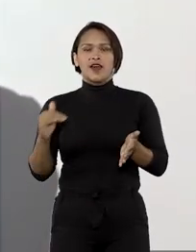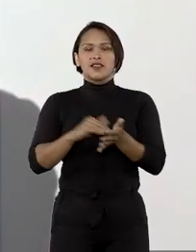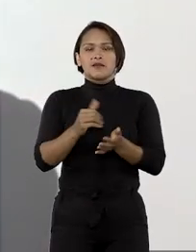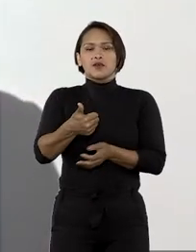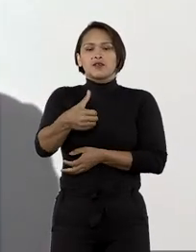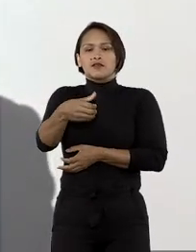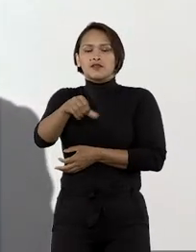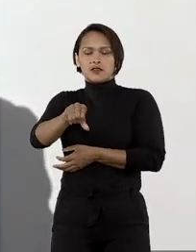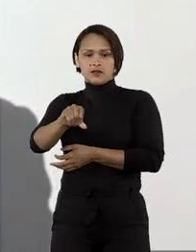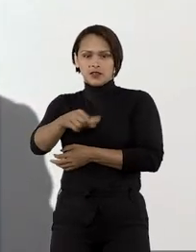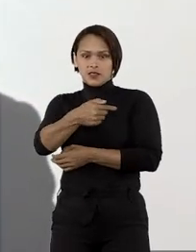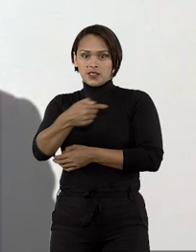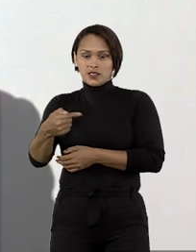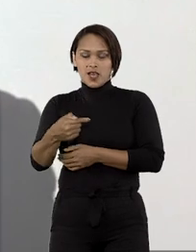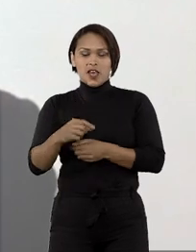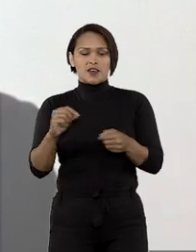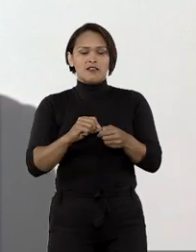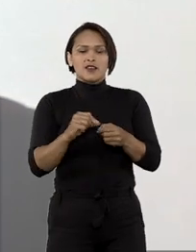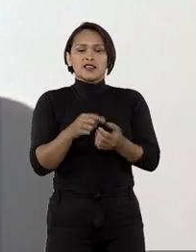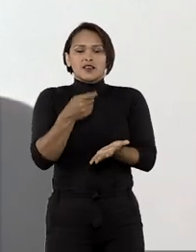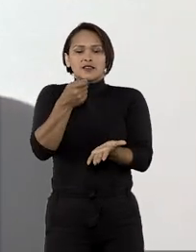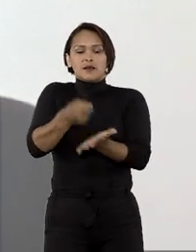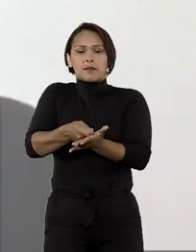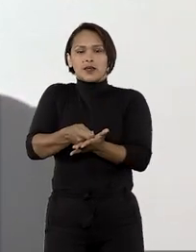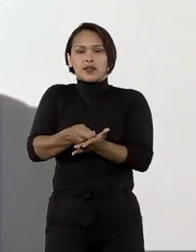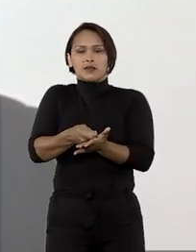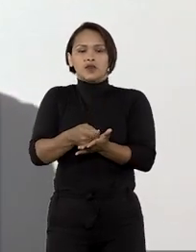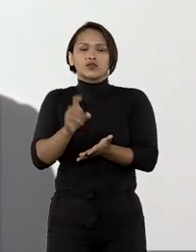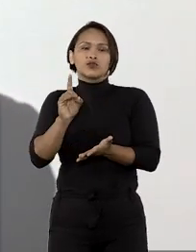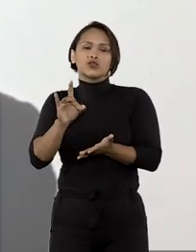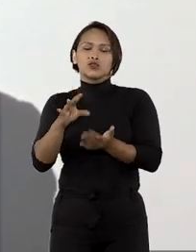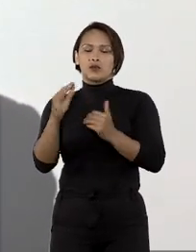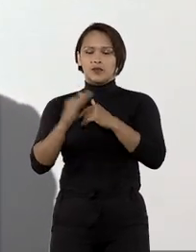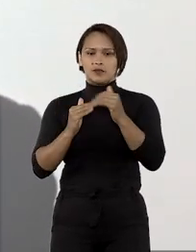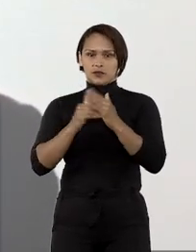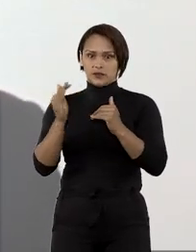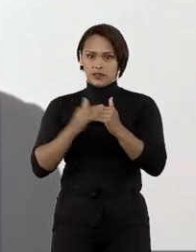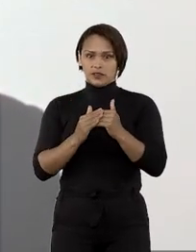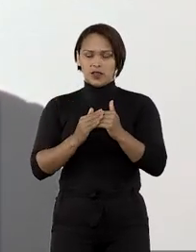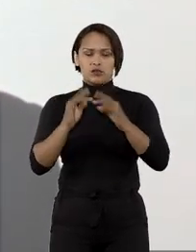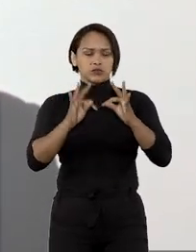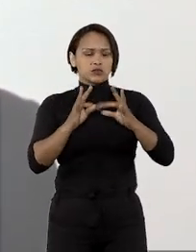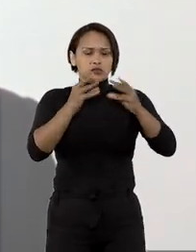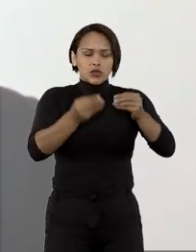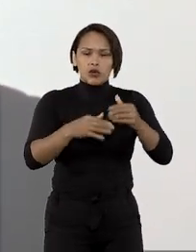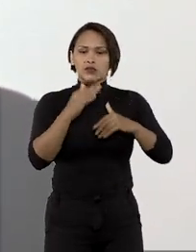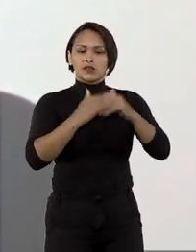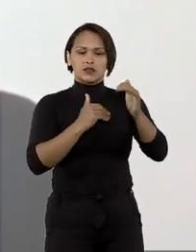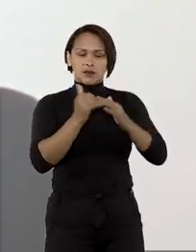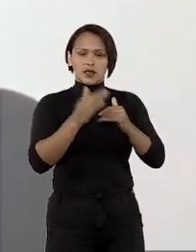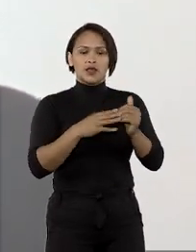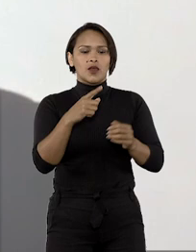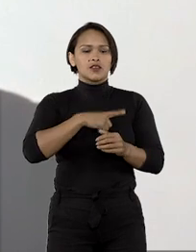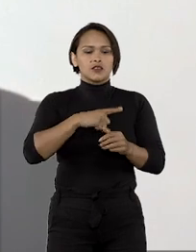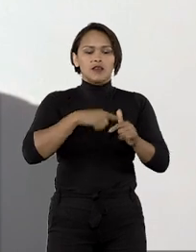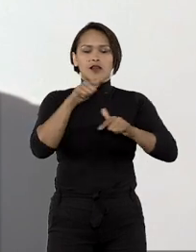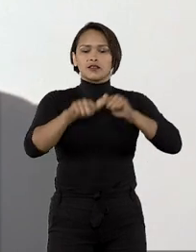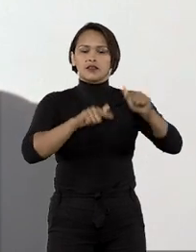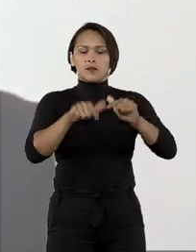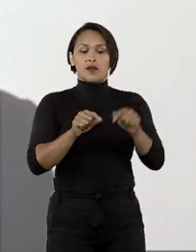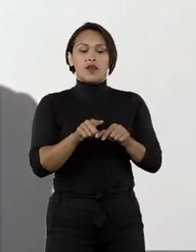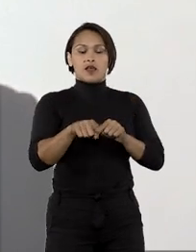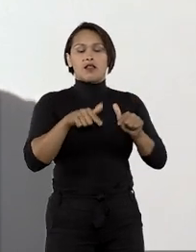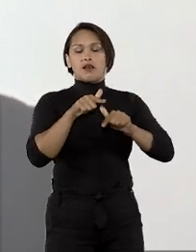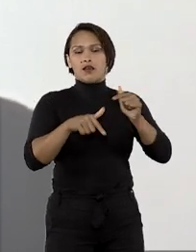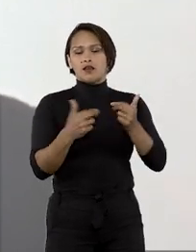1997, se fazia esse enquadramento pela mera categoria profissional. Todo trabalhador que estivesse exercendo